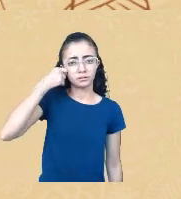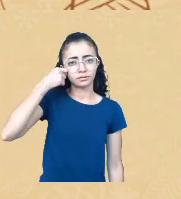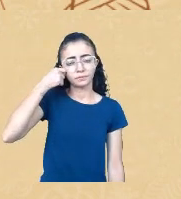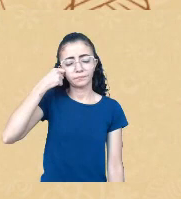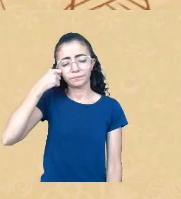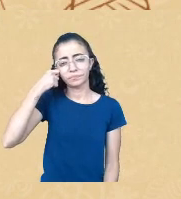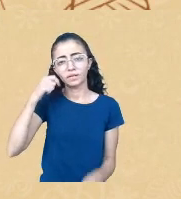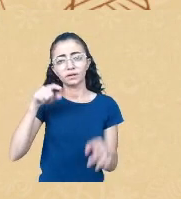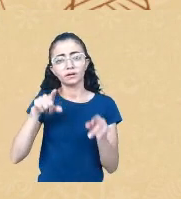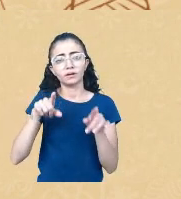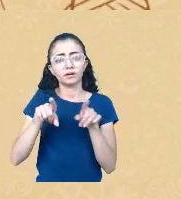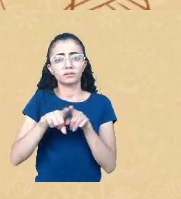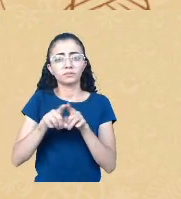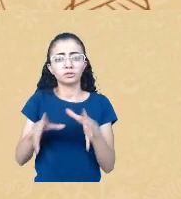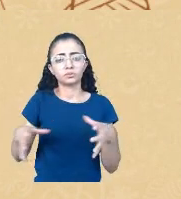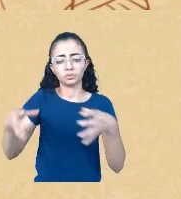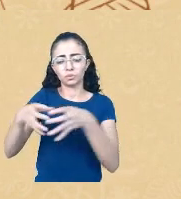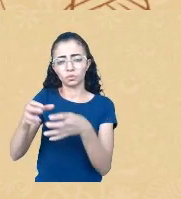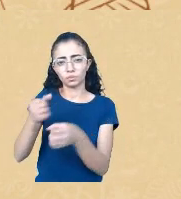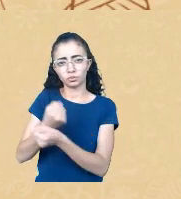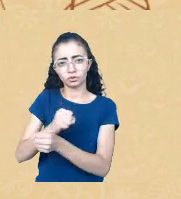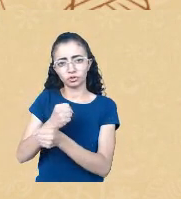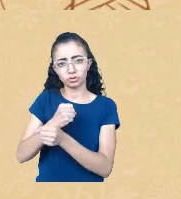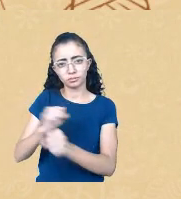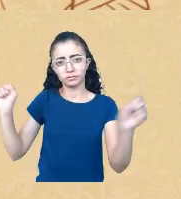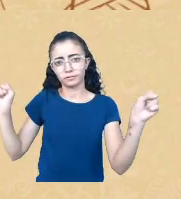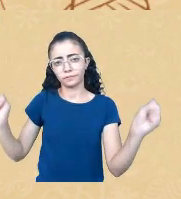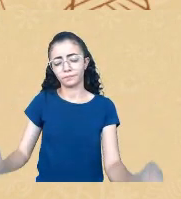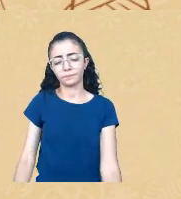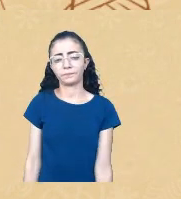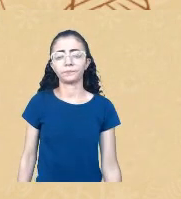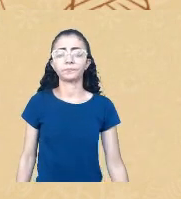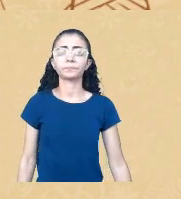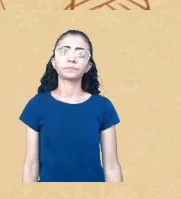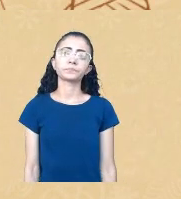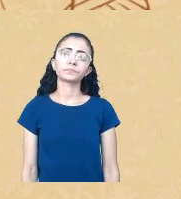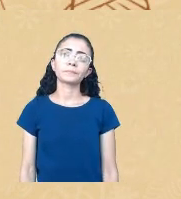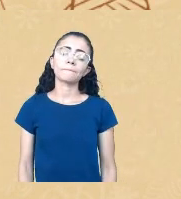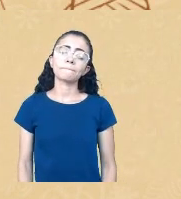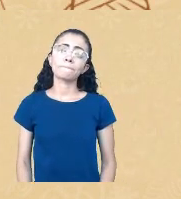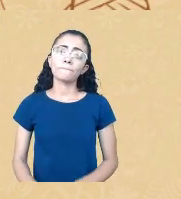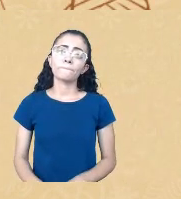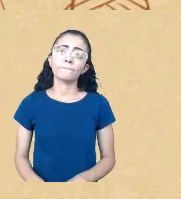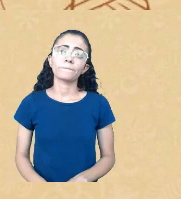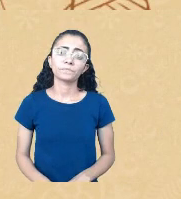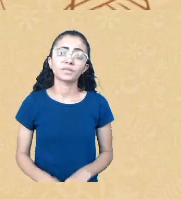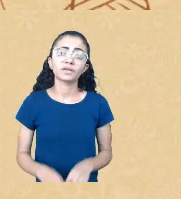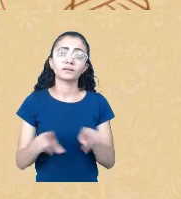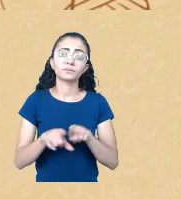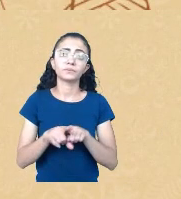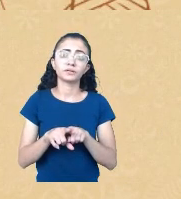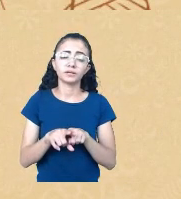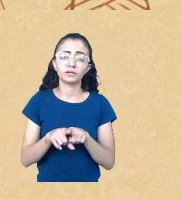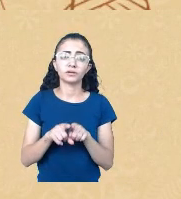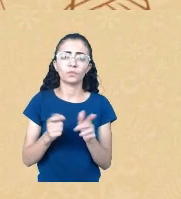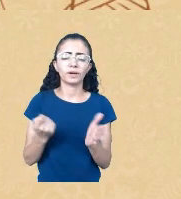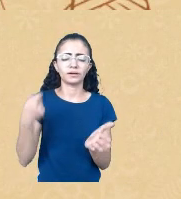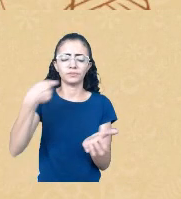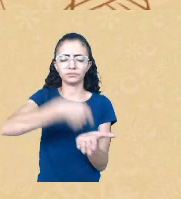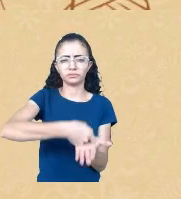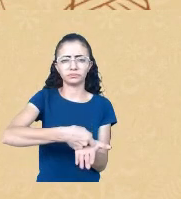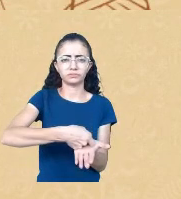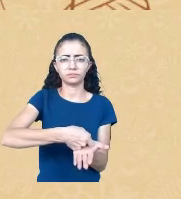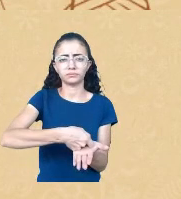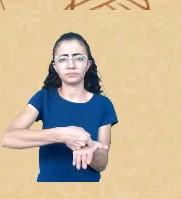e aí eu queria falar um pouquinho também sobre o apagamento que é outro dos nomes do etnocídio e para